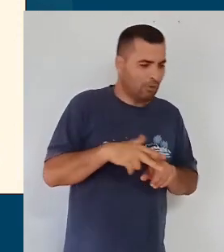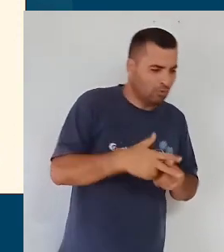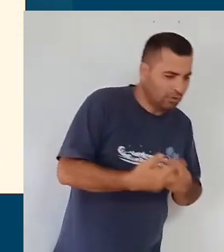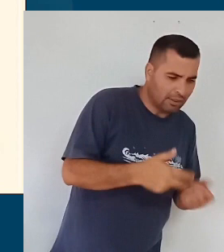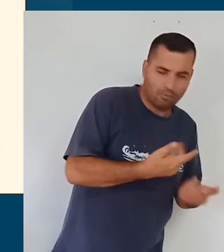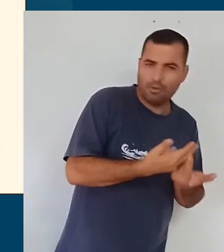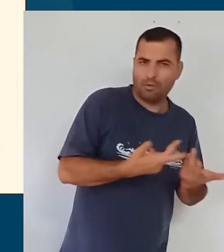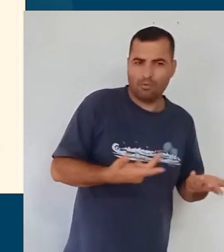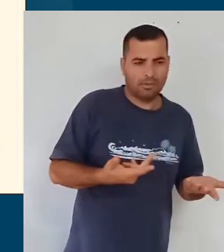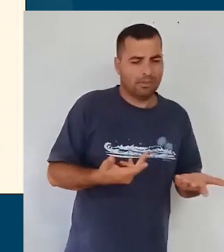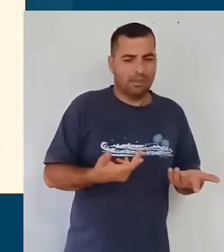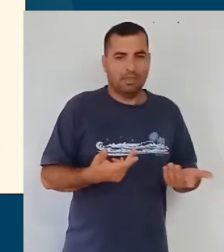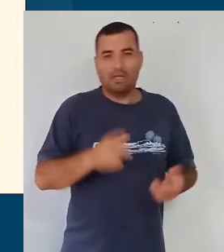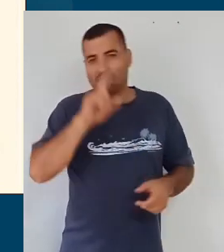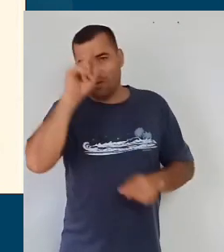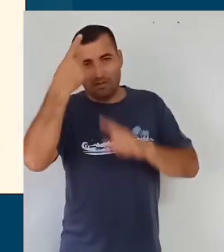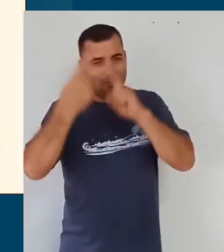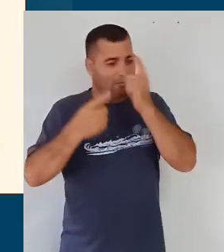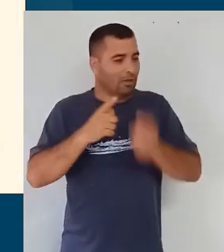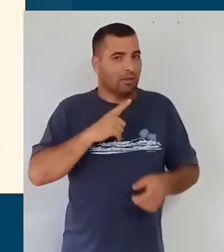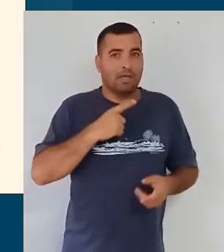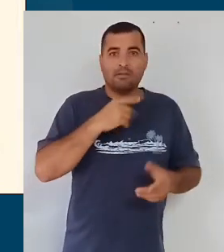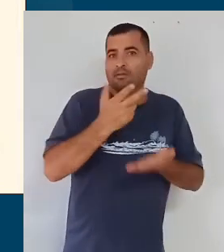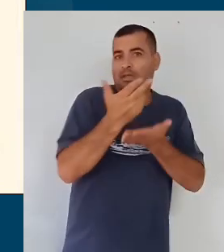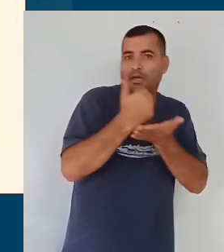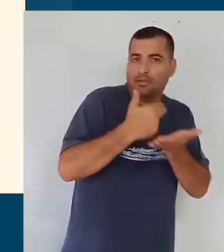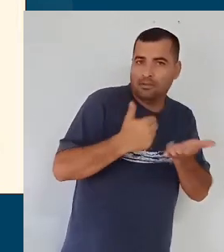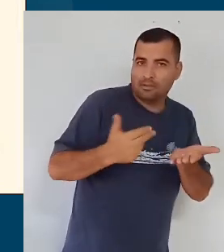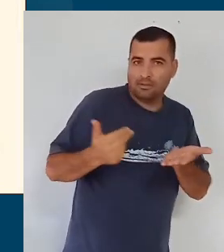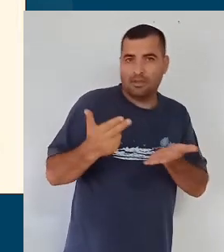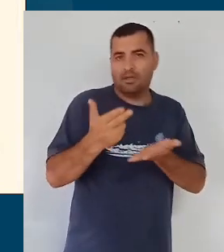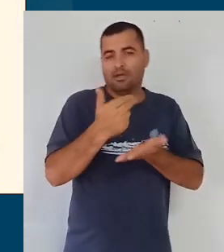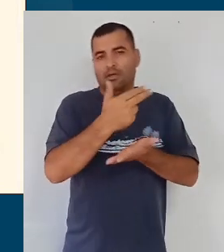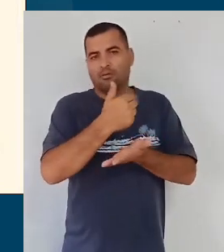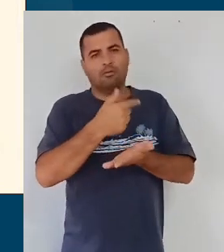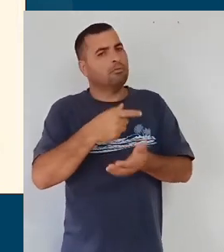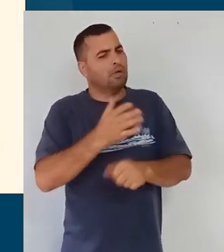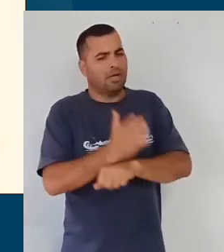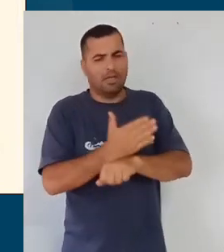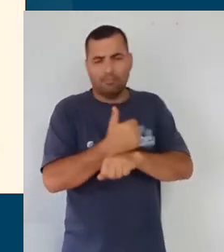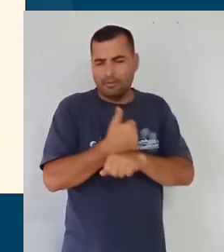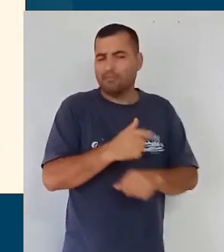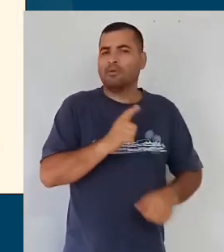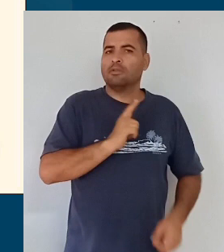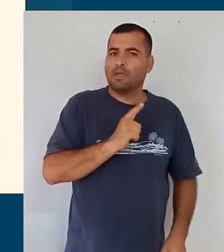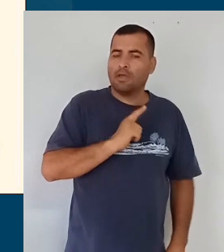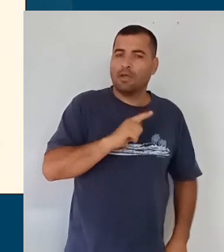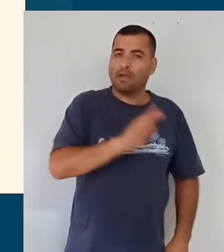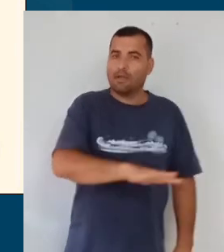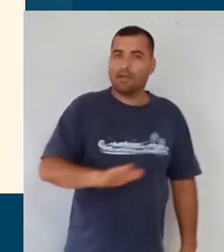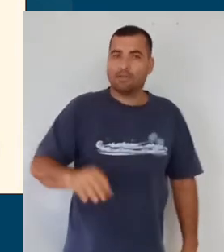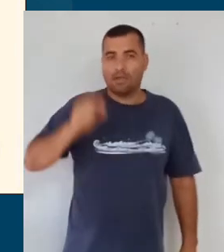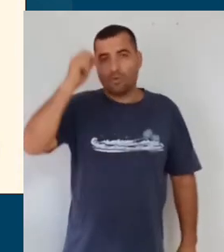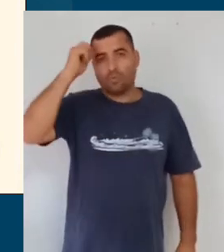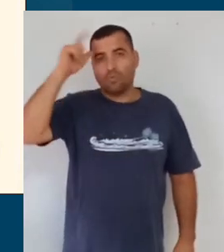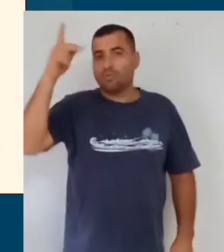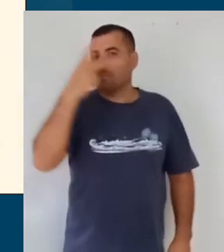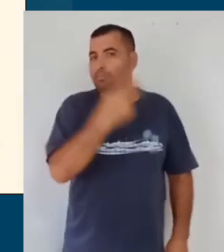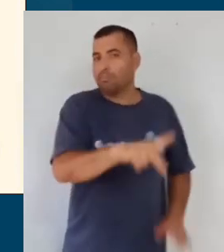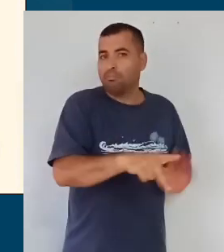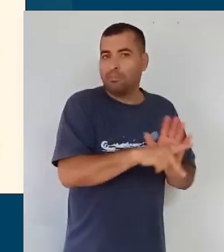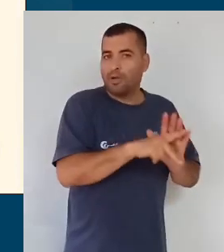Em todos esses momentos, quando elas fazem os seus desenhos, em todos esses momentos, as crianças estão criando as culturas